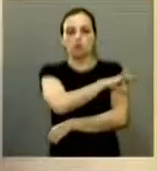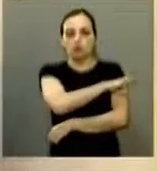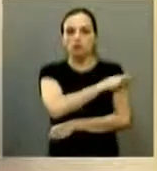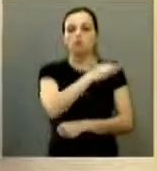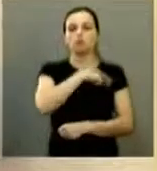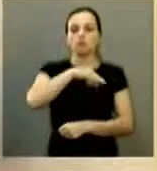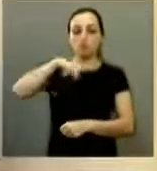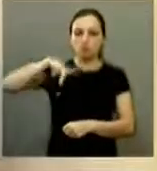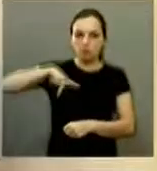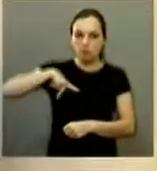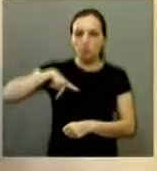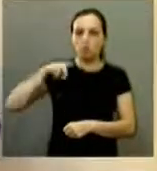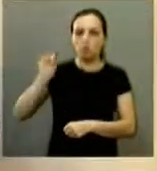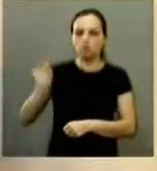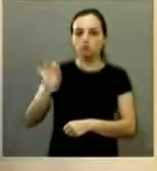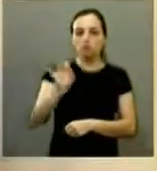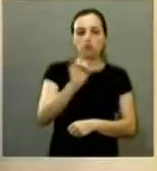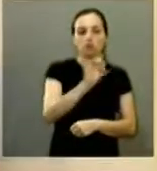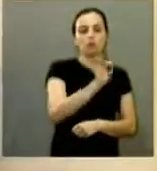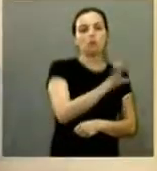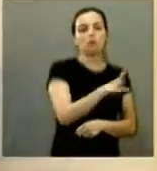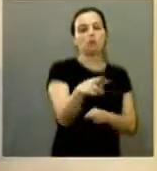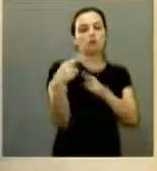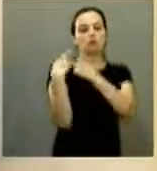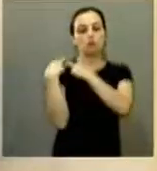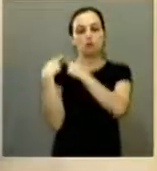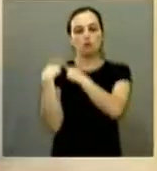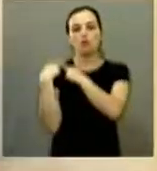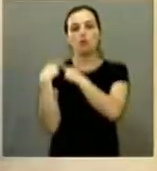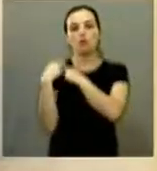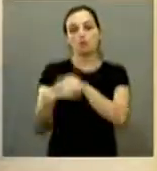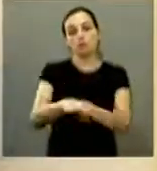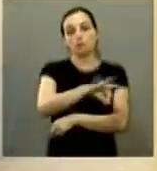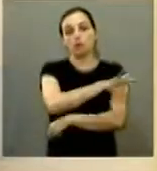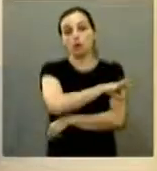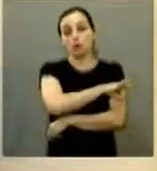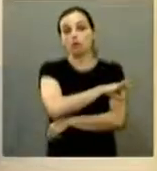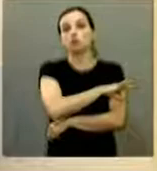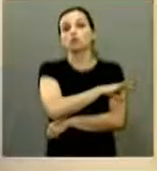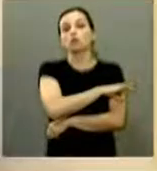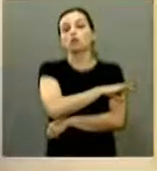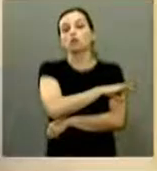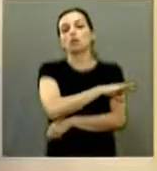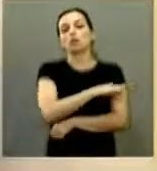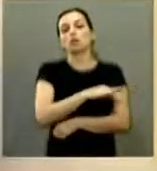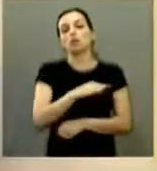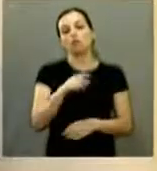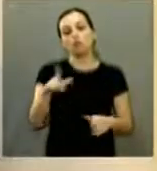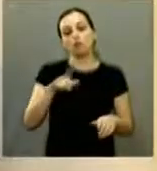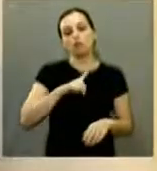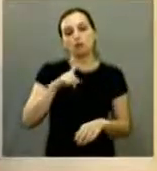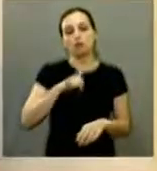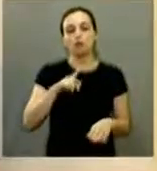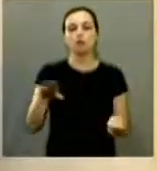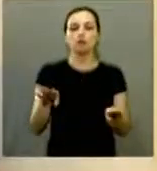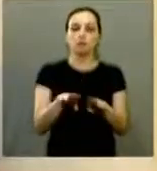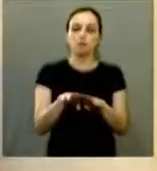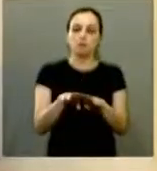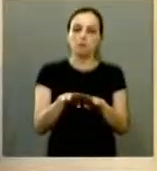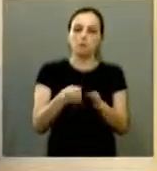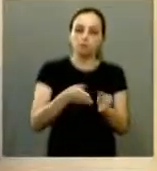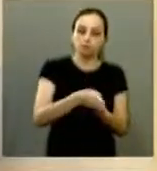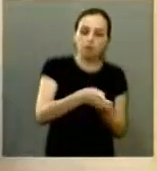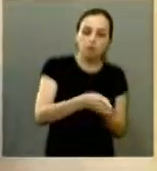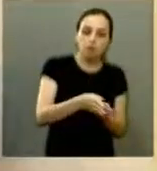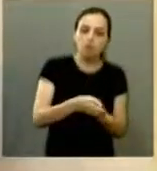é do ministério público cada um tem o seu papel mas cabe a prefeitura como poder executivo proceder também ao encaminhamento